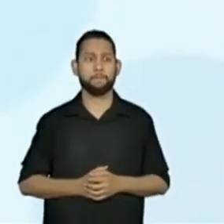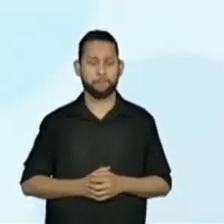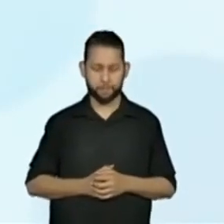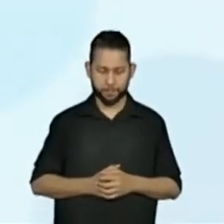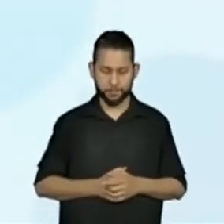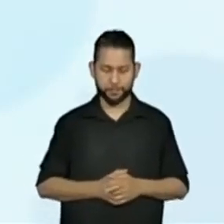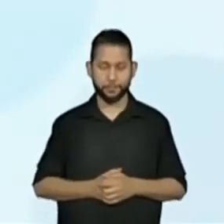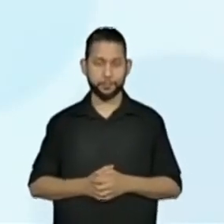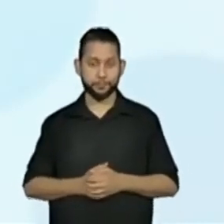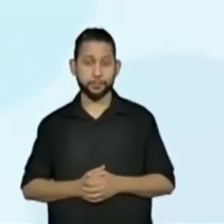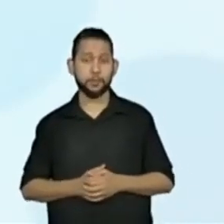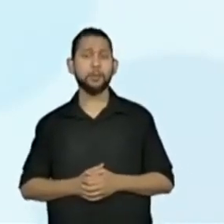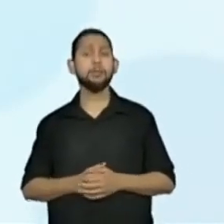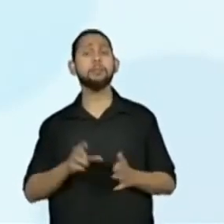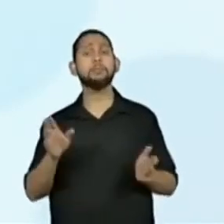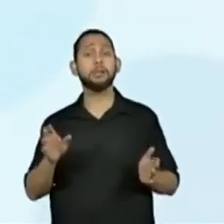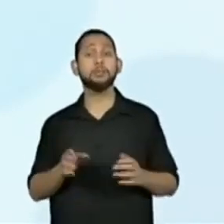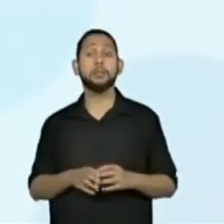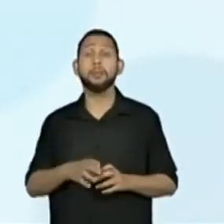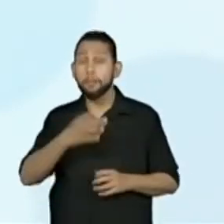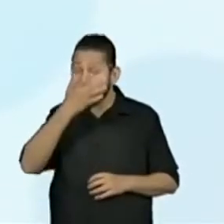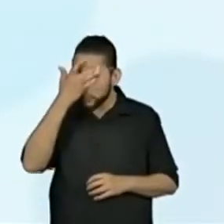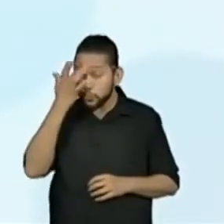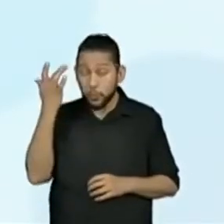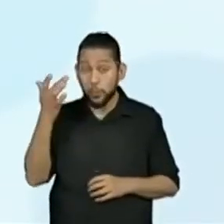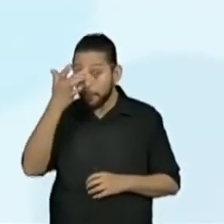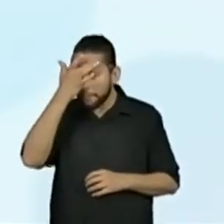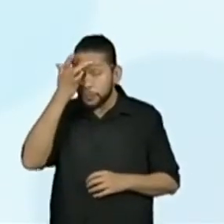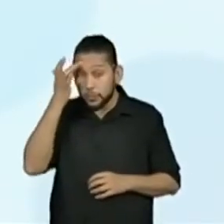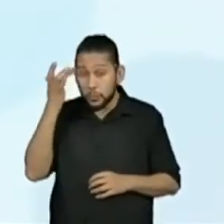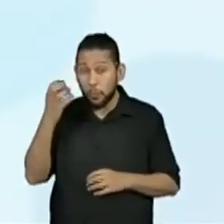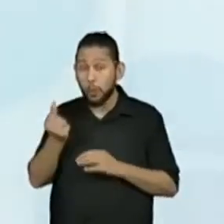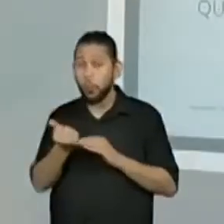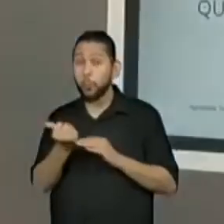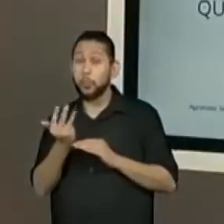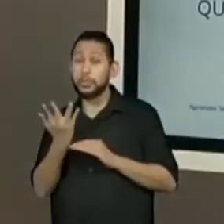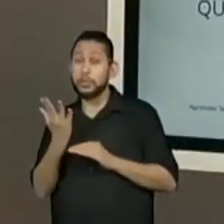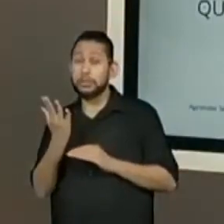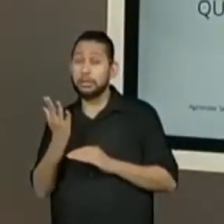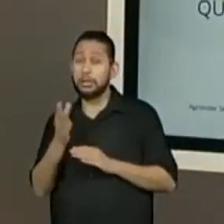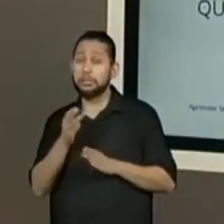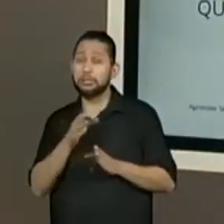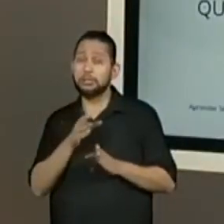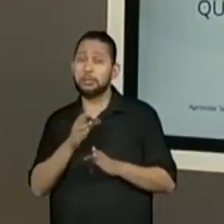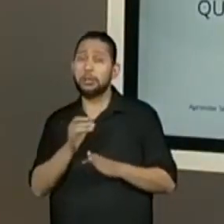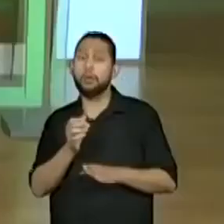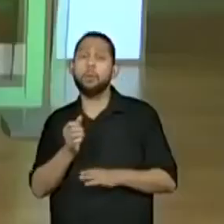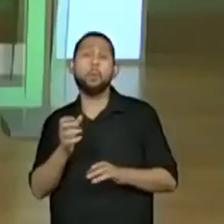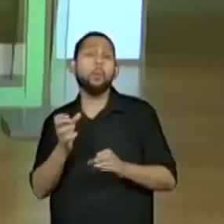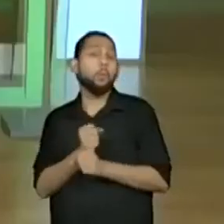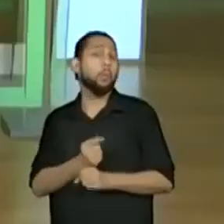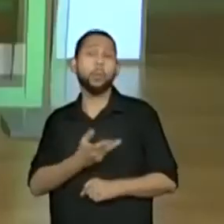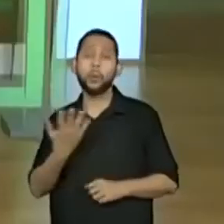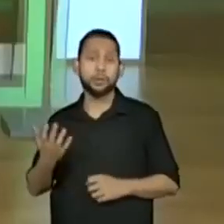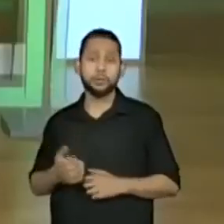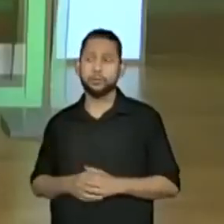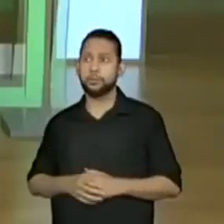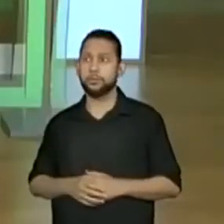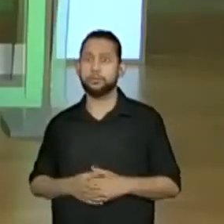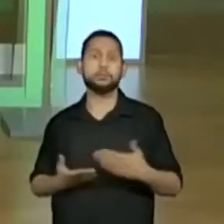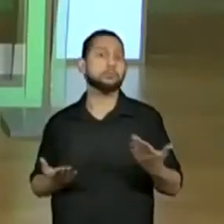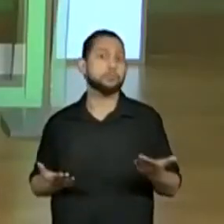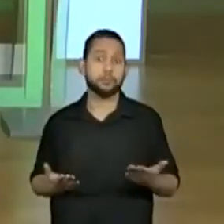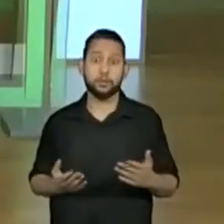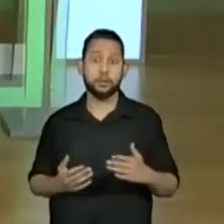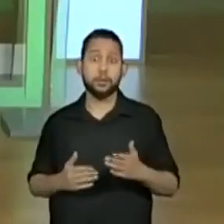Qual é o número recomendado para os participantes? Ah, são quatro, professora. No mínimo,